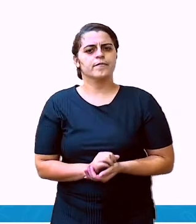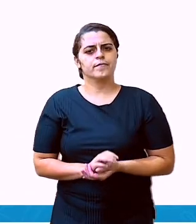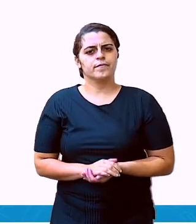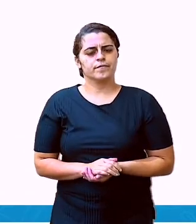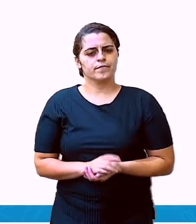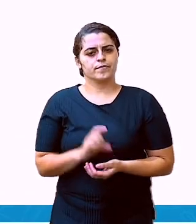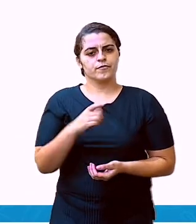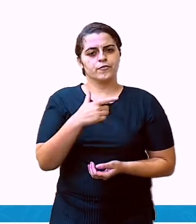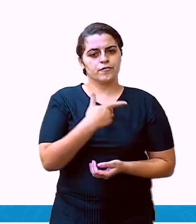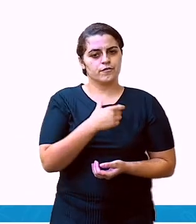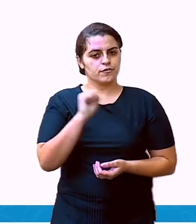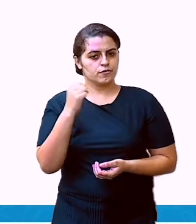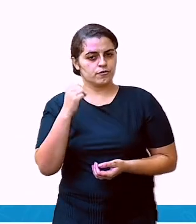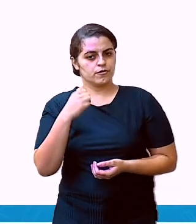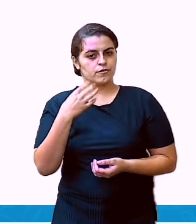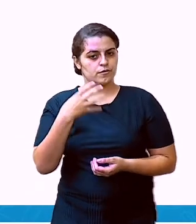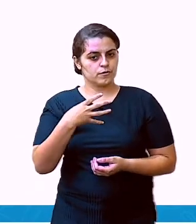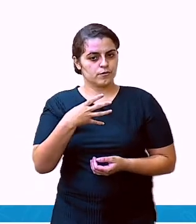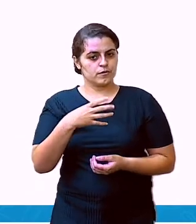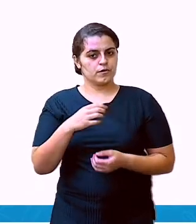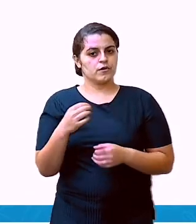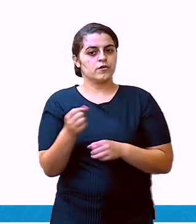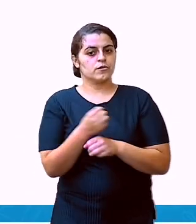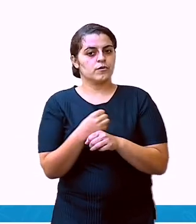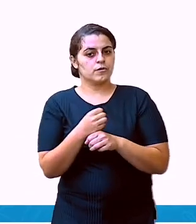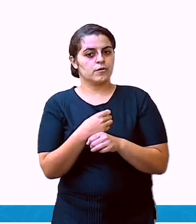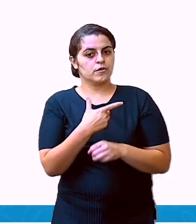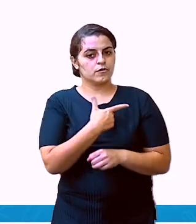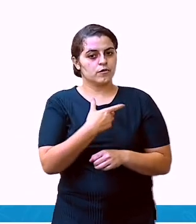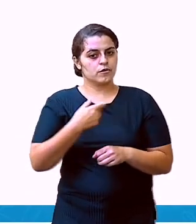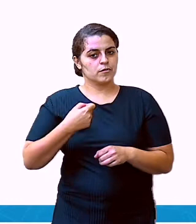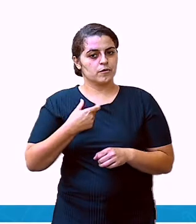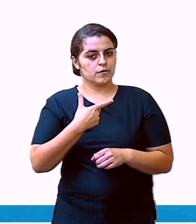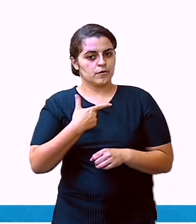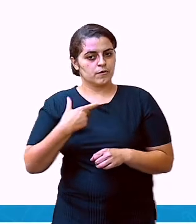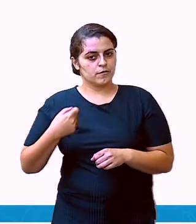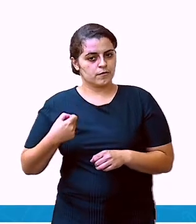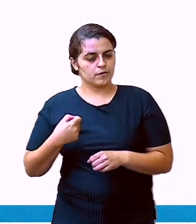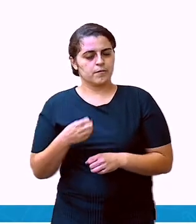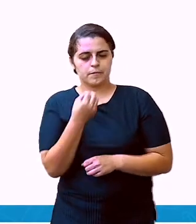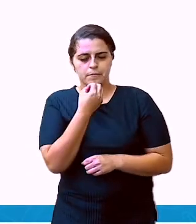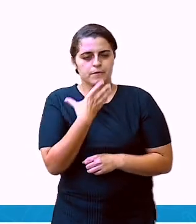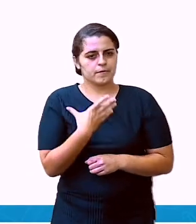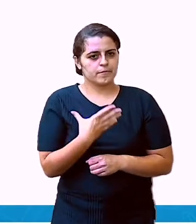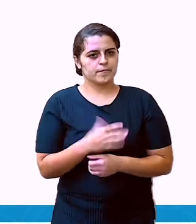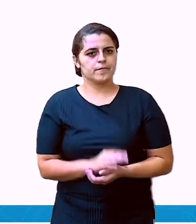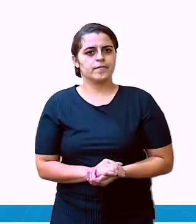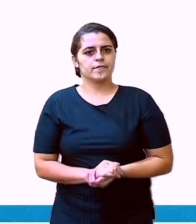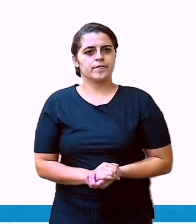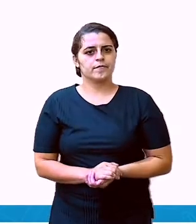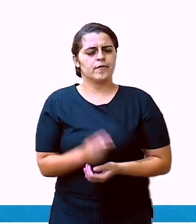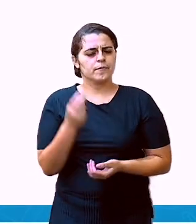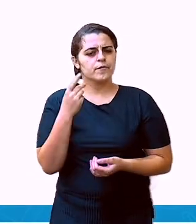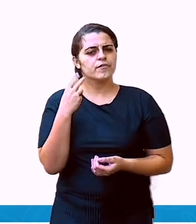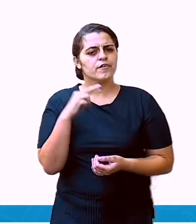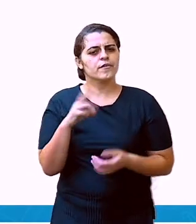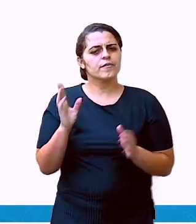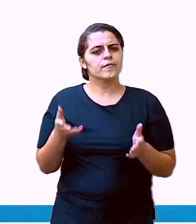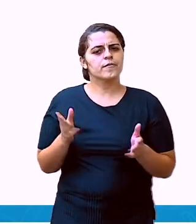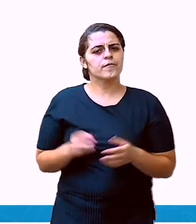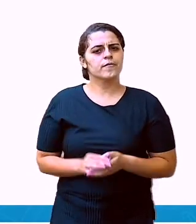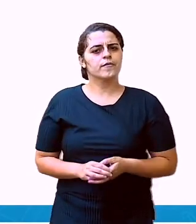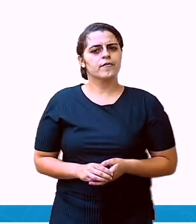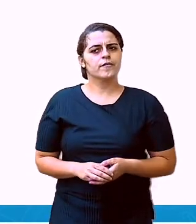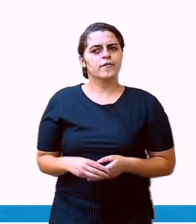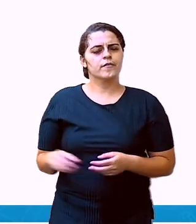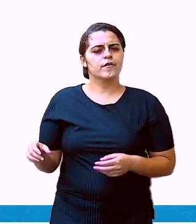28 de 4 de 2020. Muito bem. Vamos agora fazer